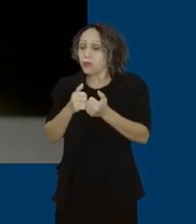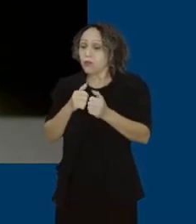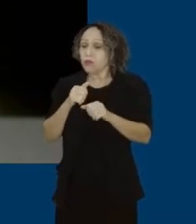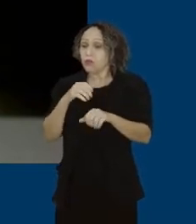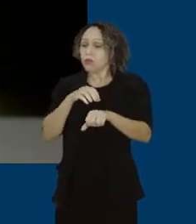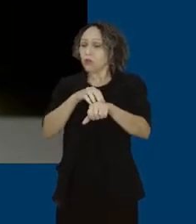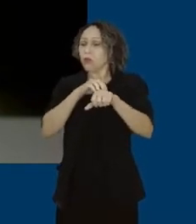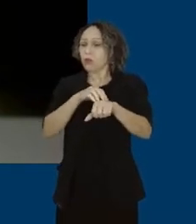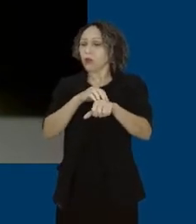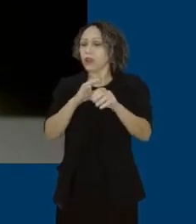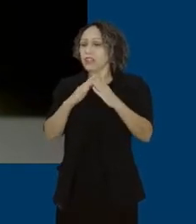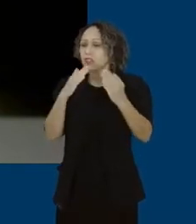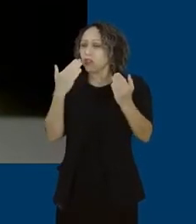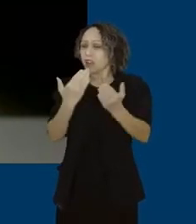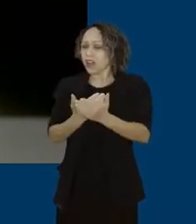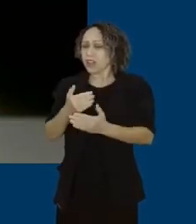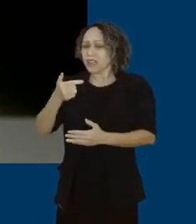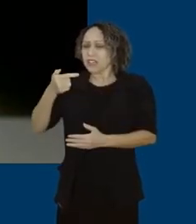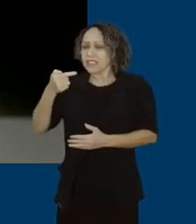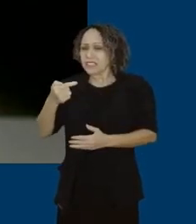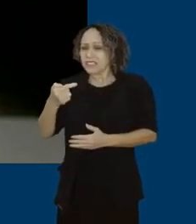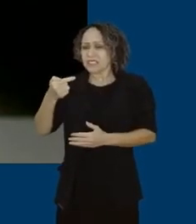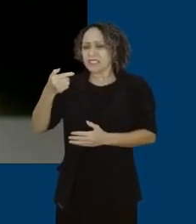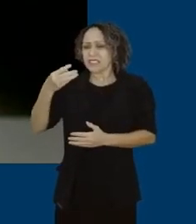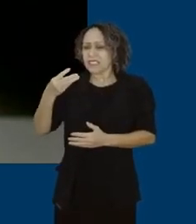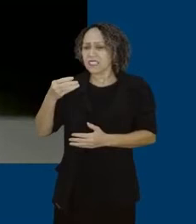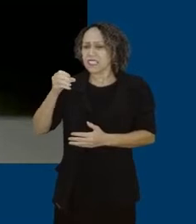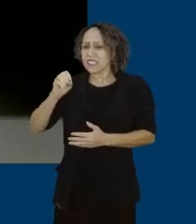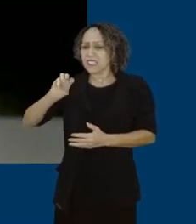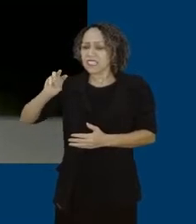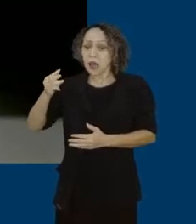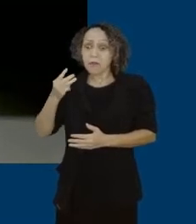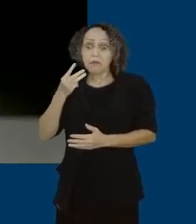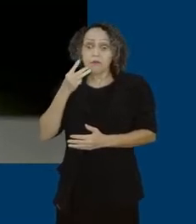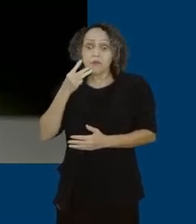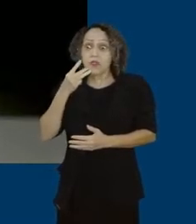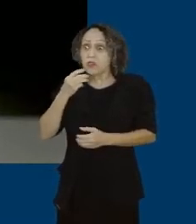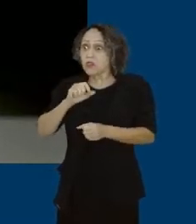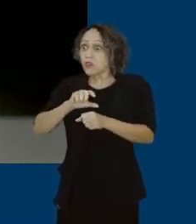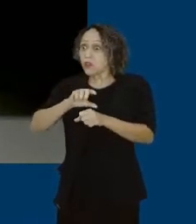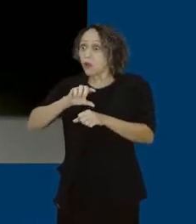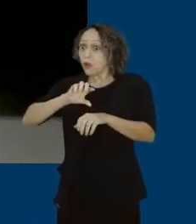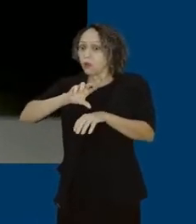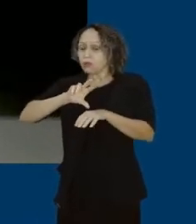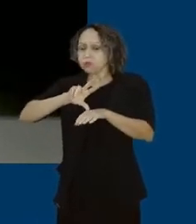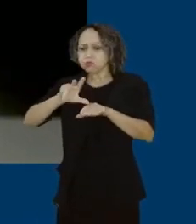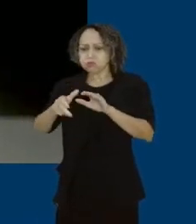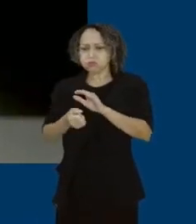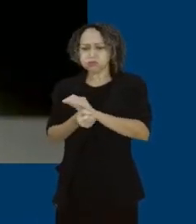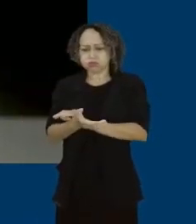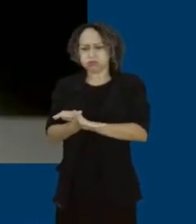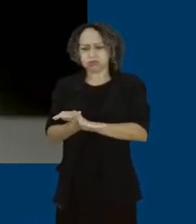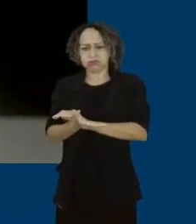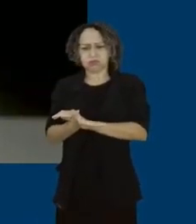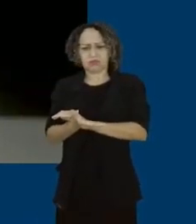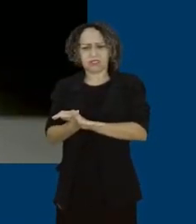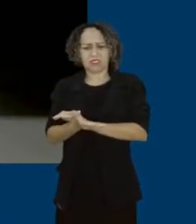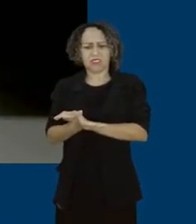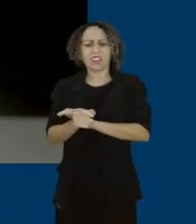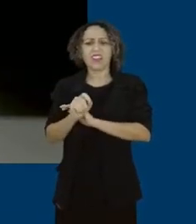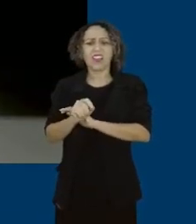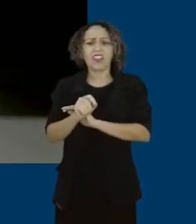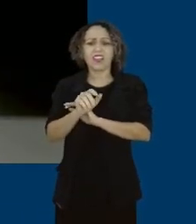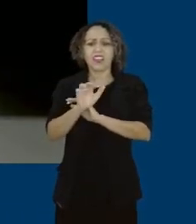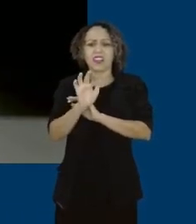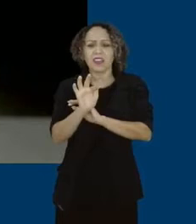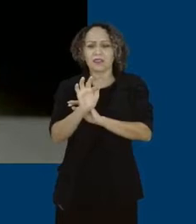provavelmente de propina. E quem está por trás disso? Nós fomos ver o Fundo Nacional de Desenvolvimento da Educação, o FNDE, cujo presidente